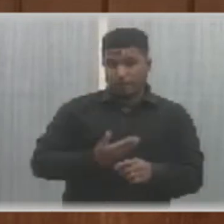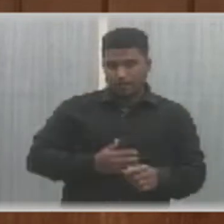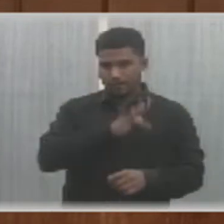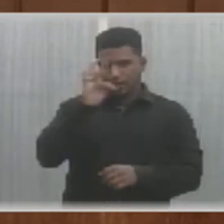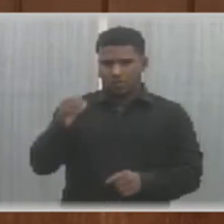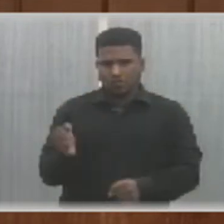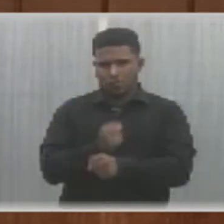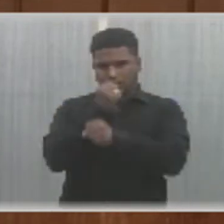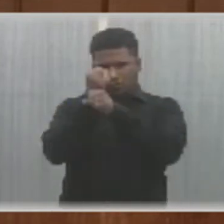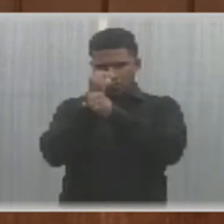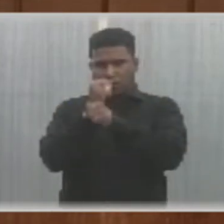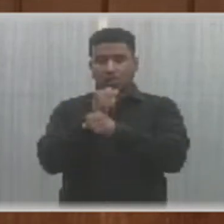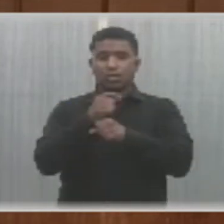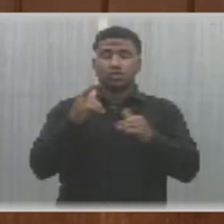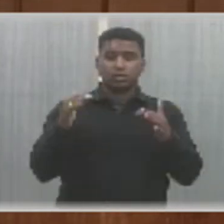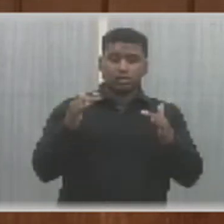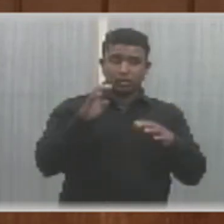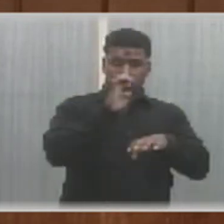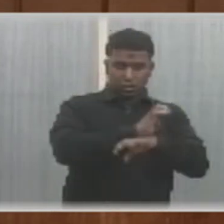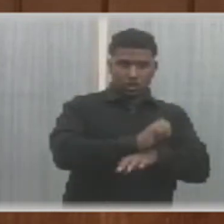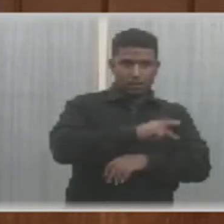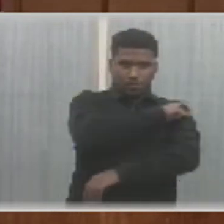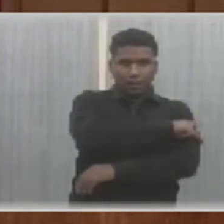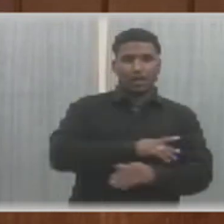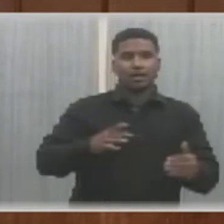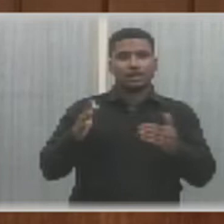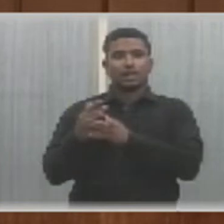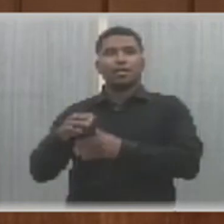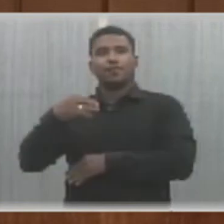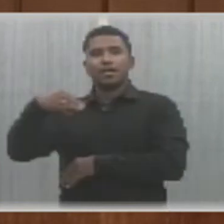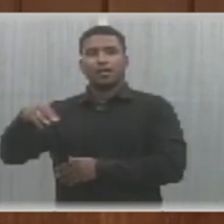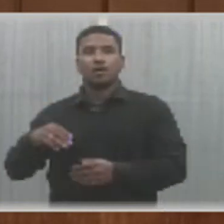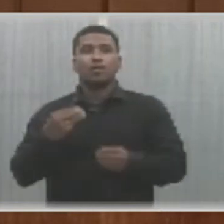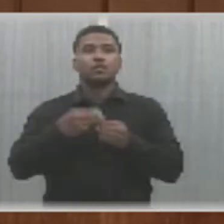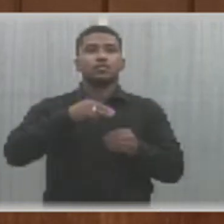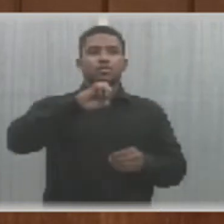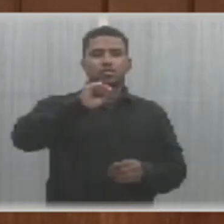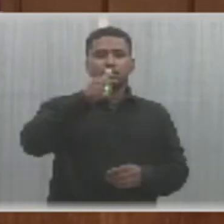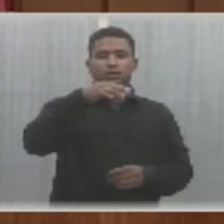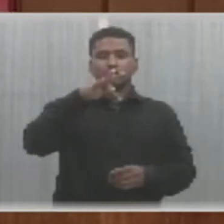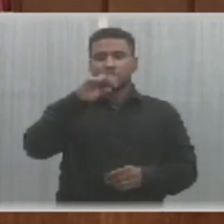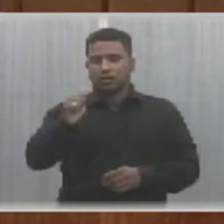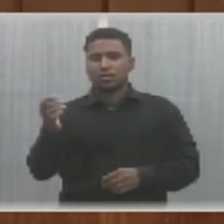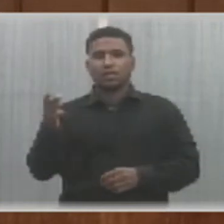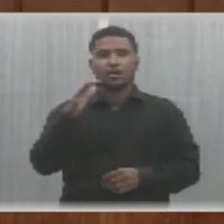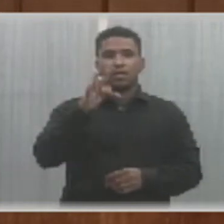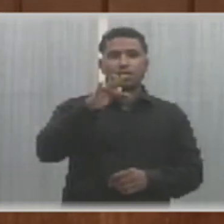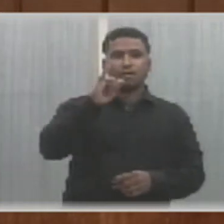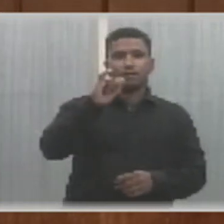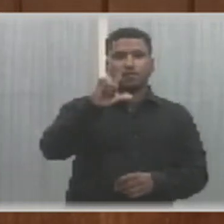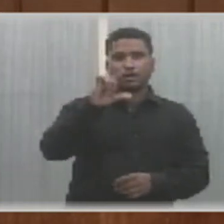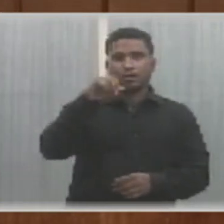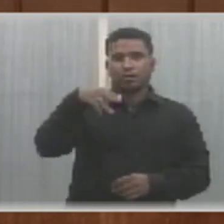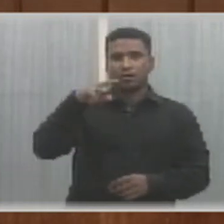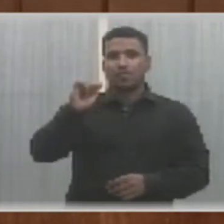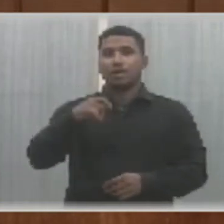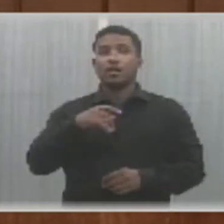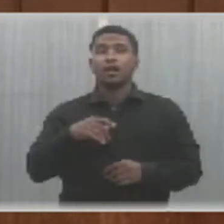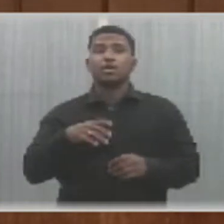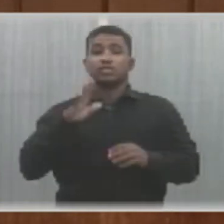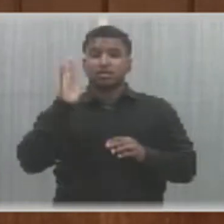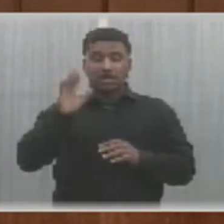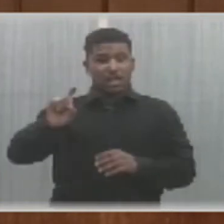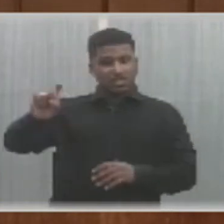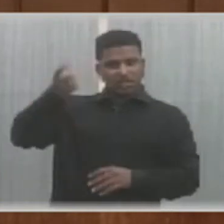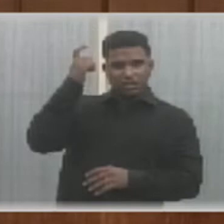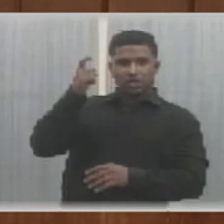Palaíba, que liga o estado do Piauí ao estado do Baranhão, no município de Santa Filomena, e atende uma reivindicação antiga